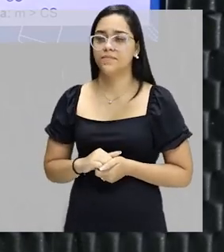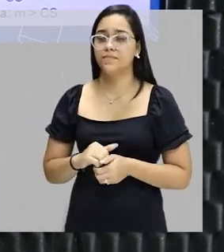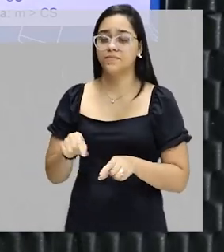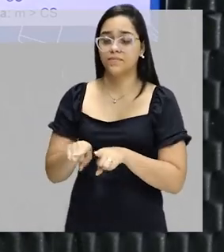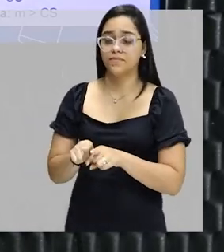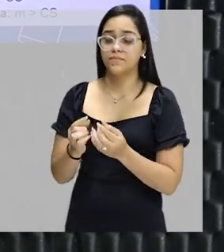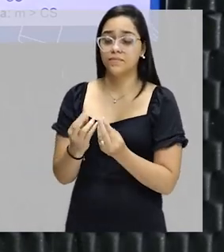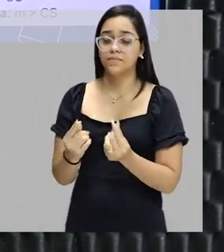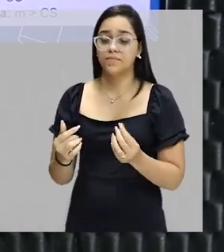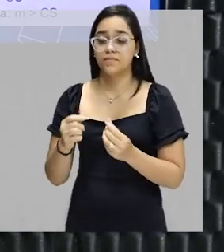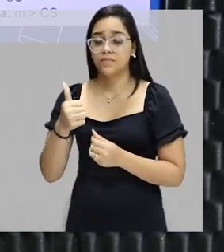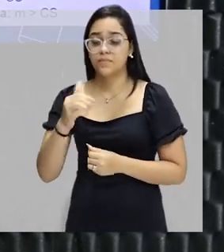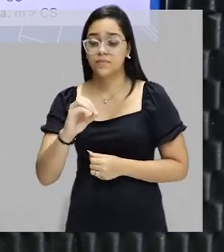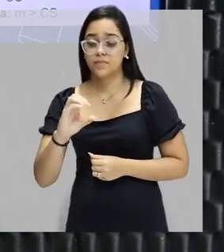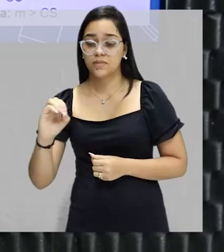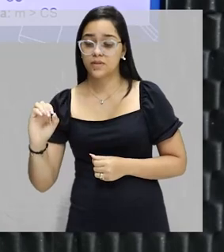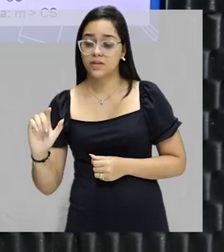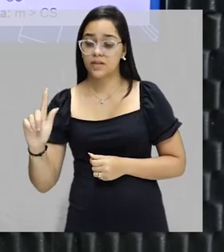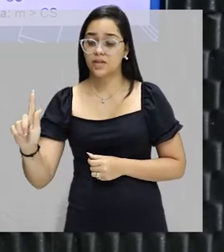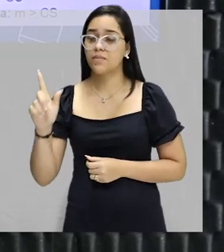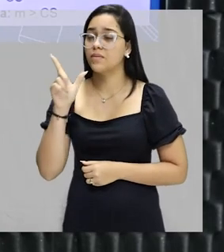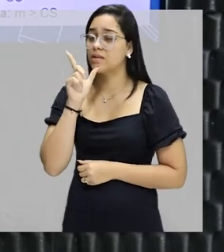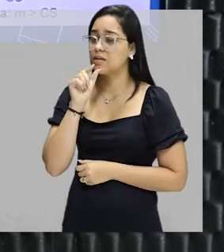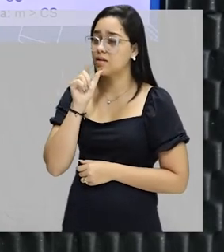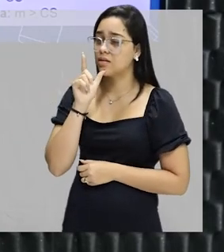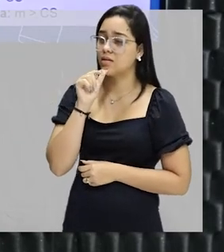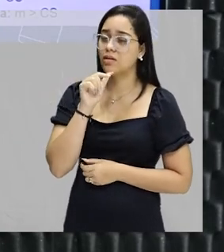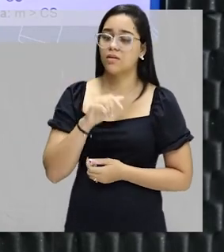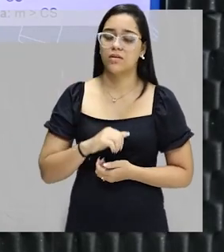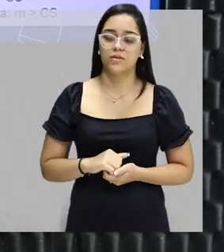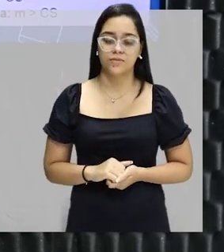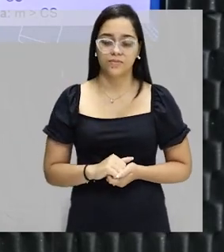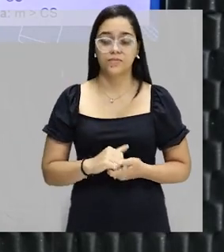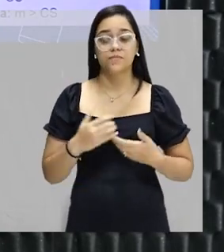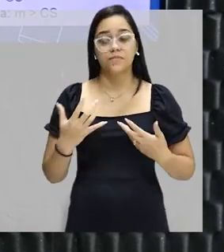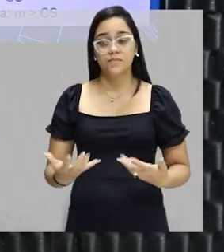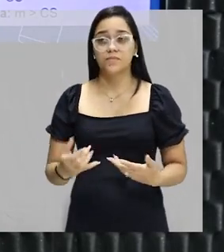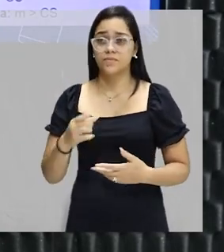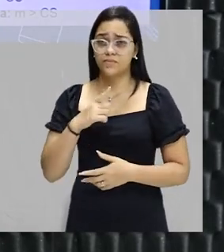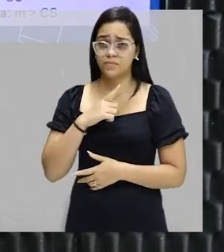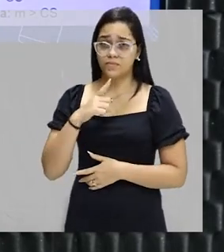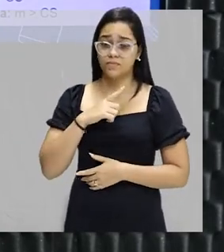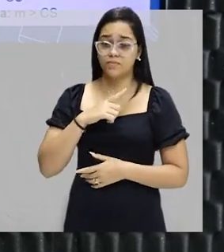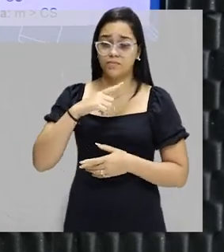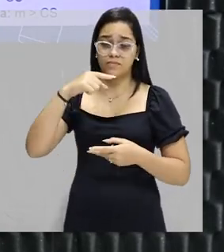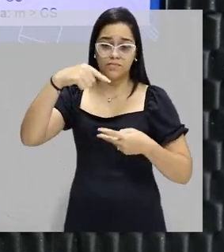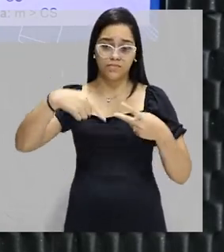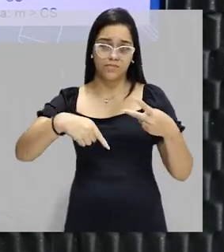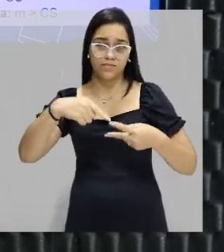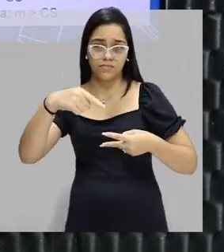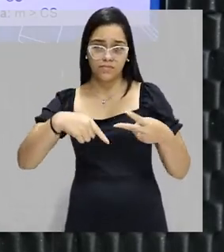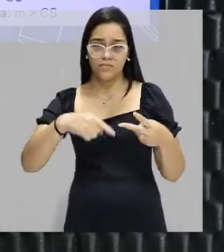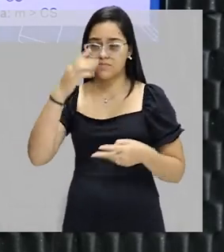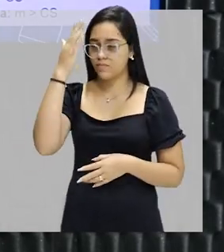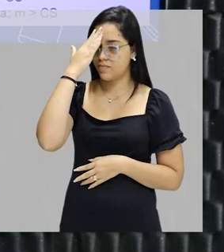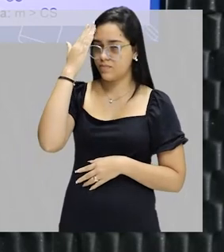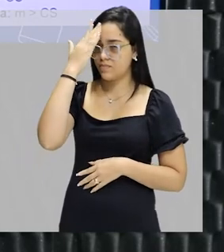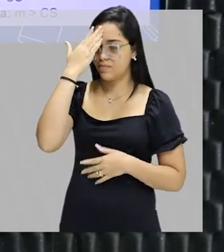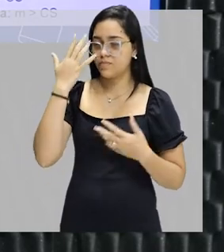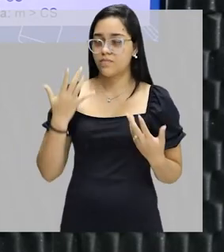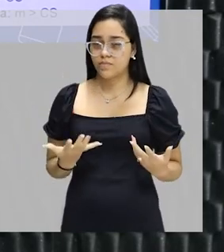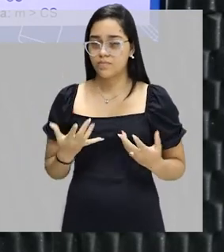dissolvido por 100 gramas de água. Com base nesse coeficiente de solubilidade, turminha,